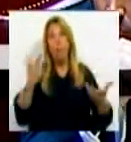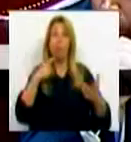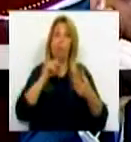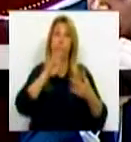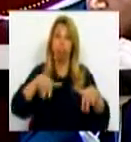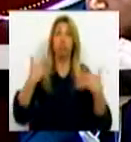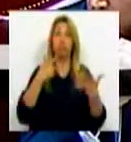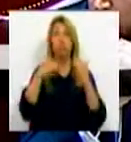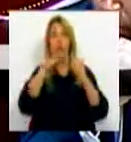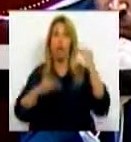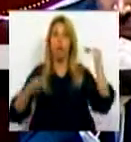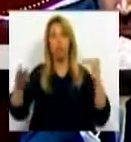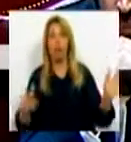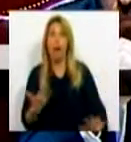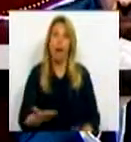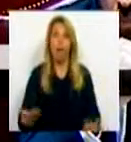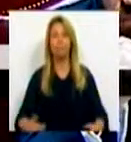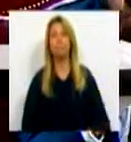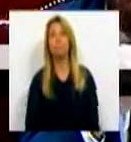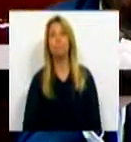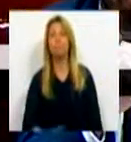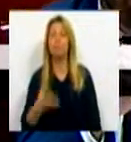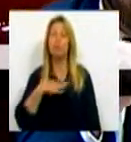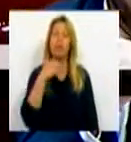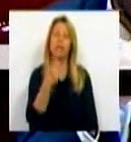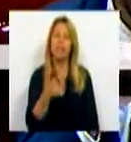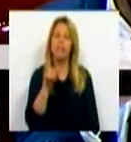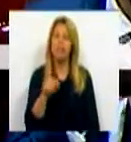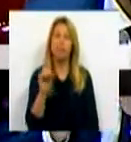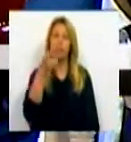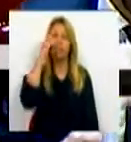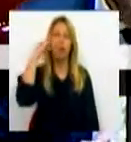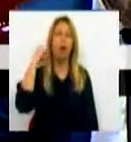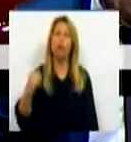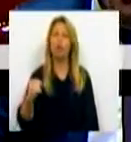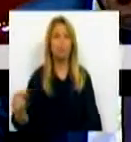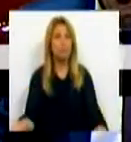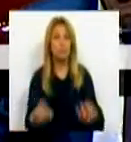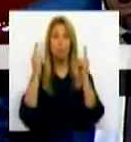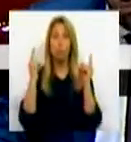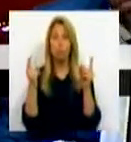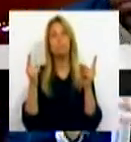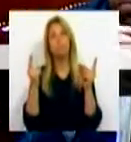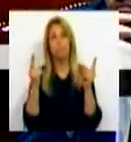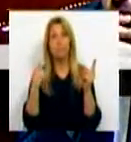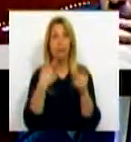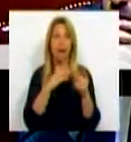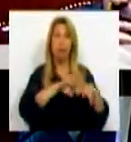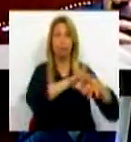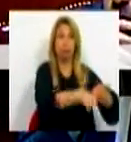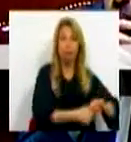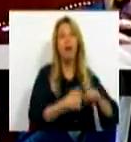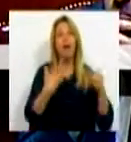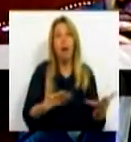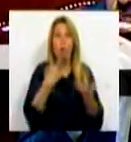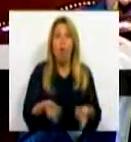dizer uma coisa, Sr. Deputado, isto não é revanchismo, isto é reconstrução do destruído. Onde é que